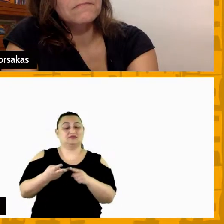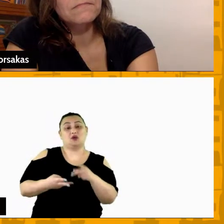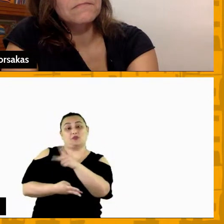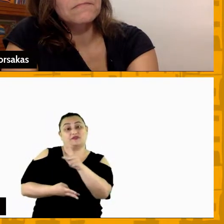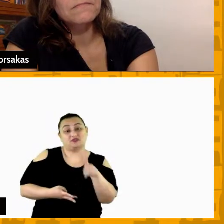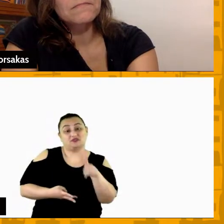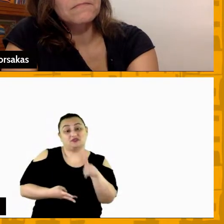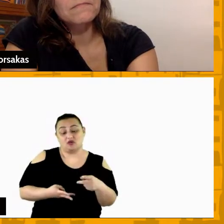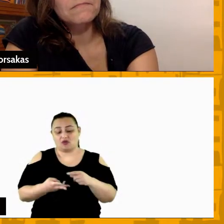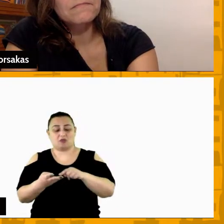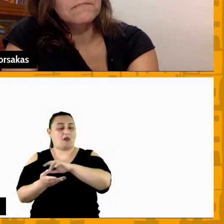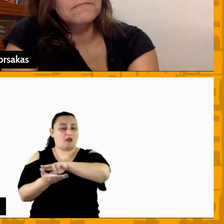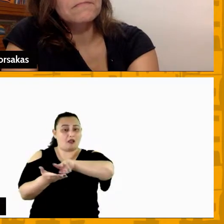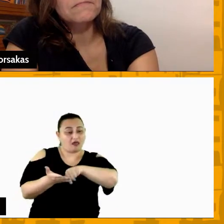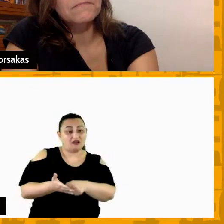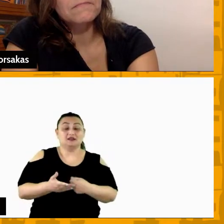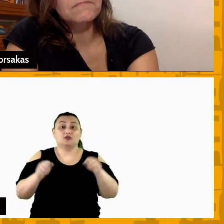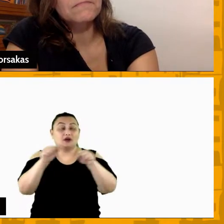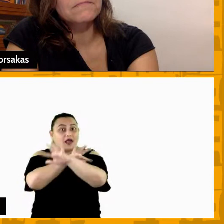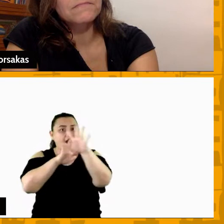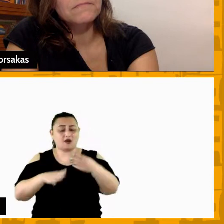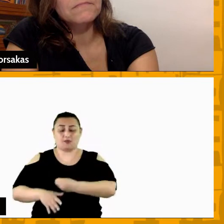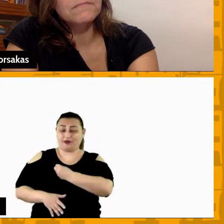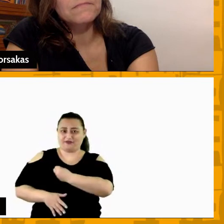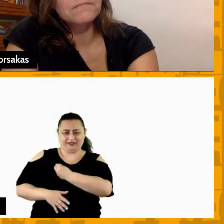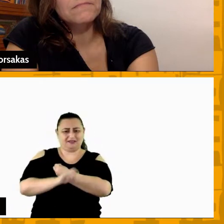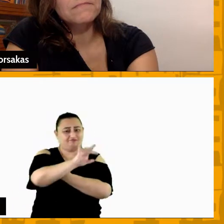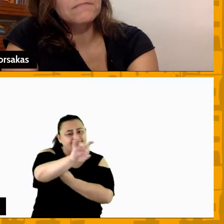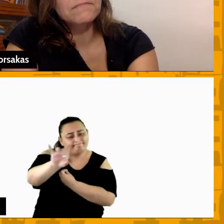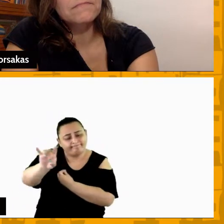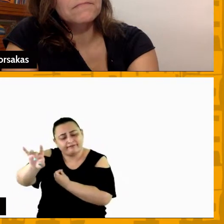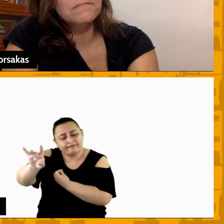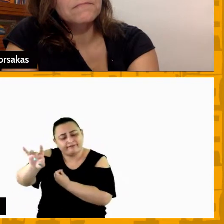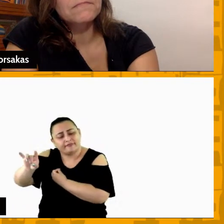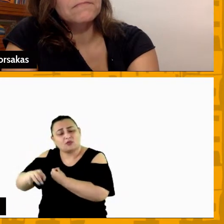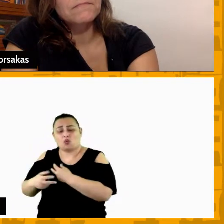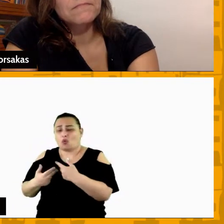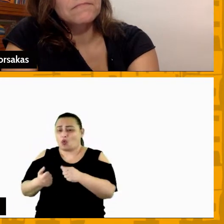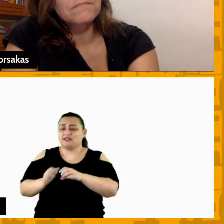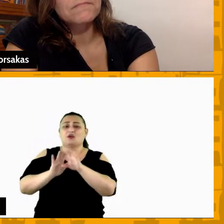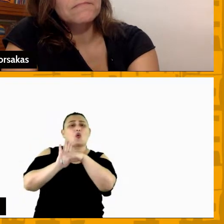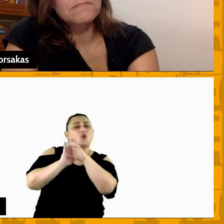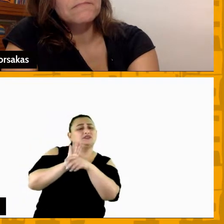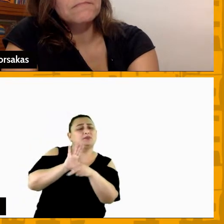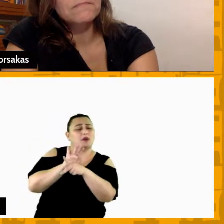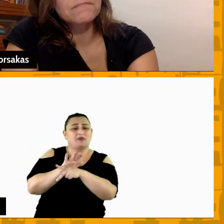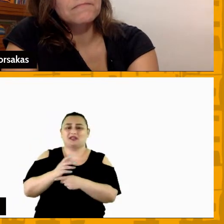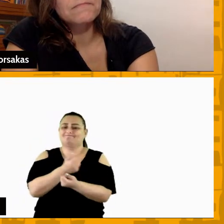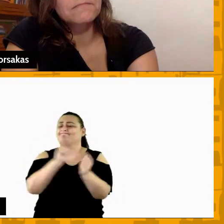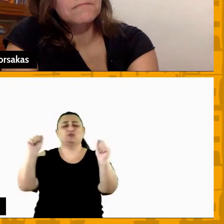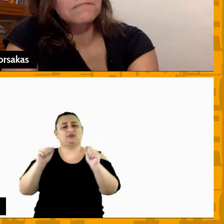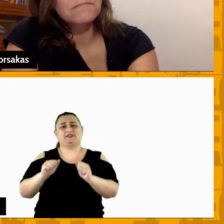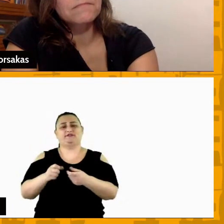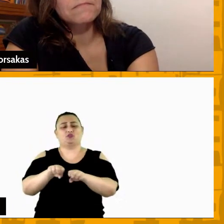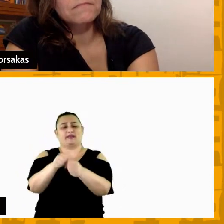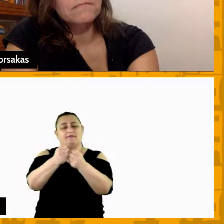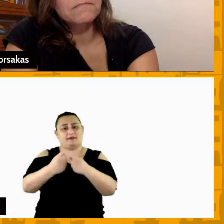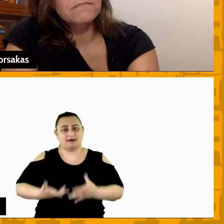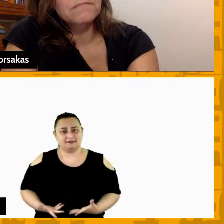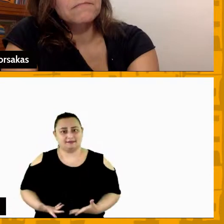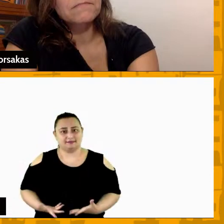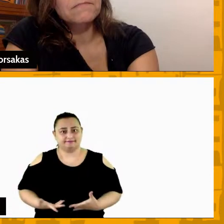as coisas que são inaceitáveis os conceitos que são inegociáveis por exemplo